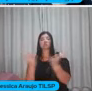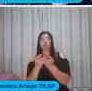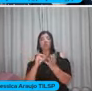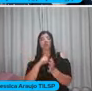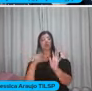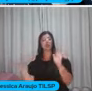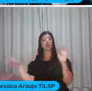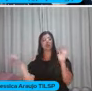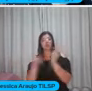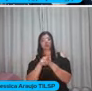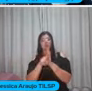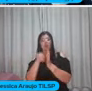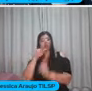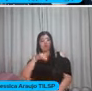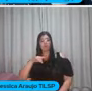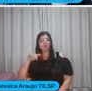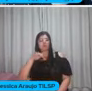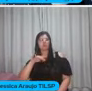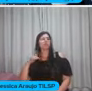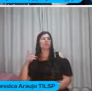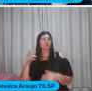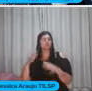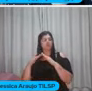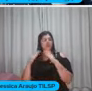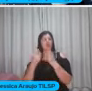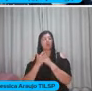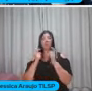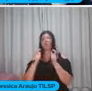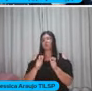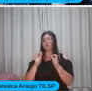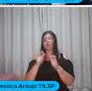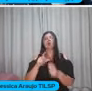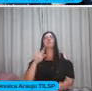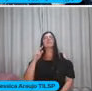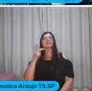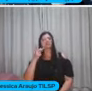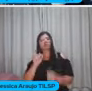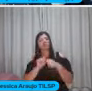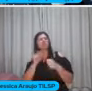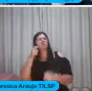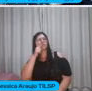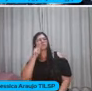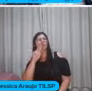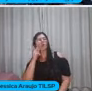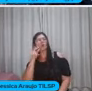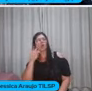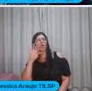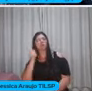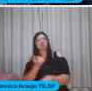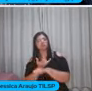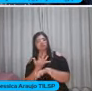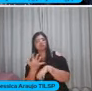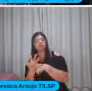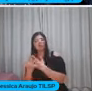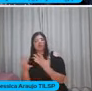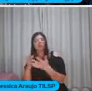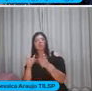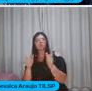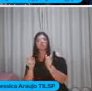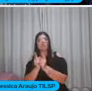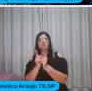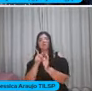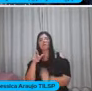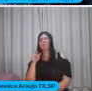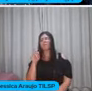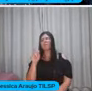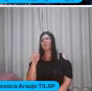no próprio espaço Da escola Lugar para fazer uma horta Para fazer um jardim Um mini pomar Às vezes tem uma